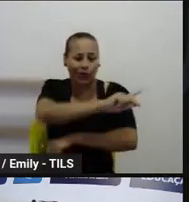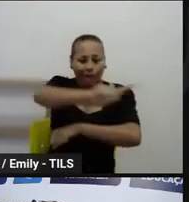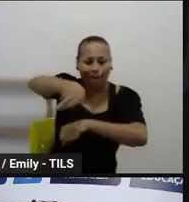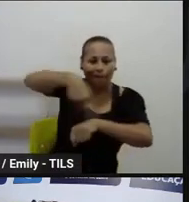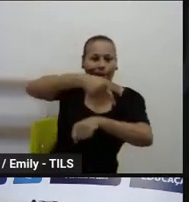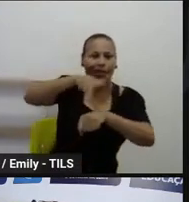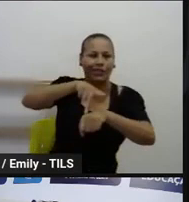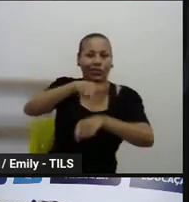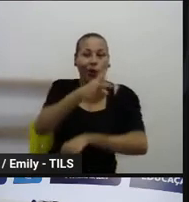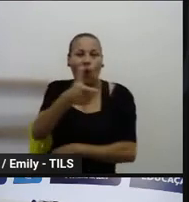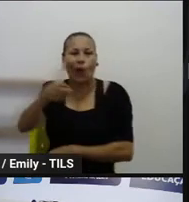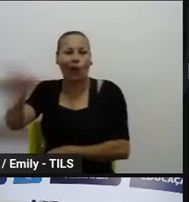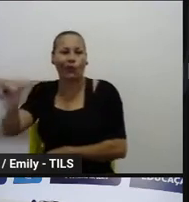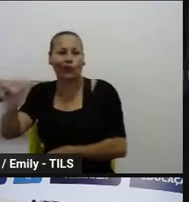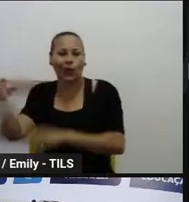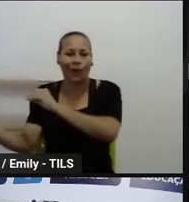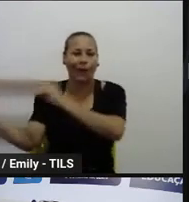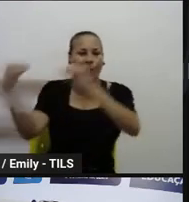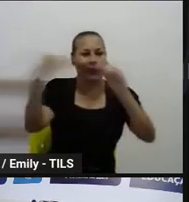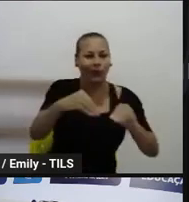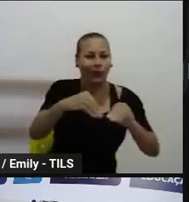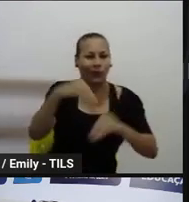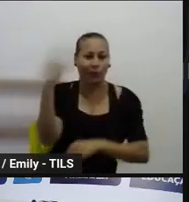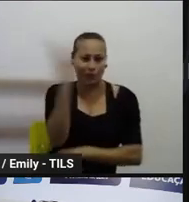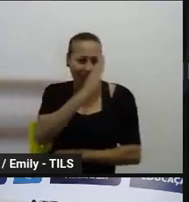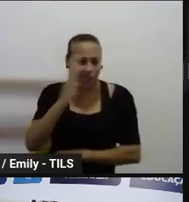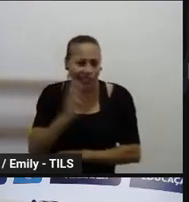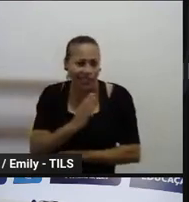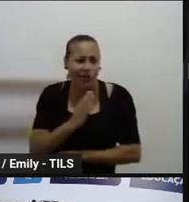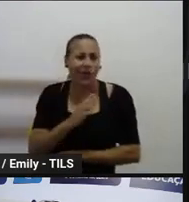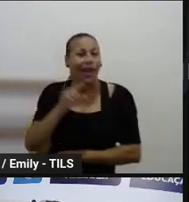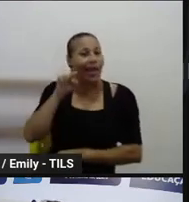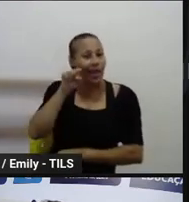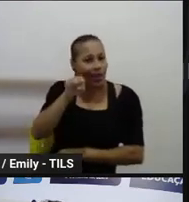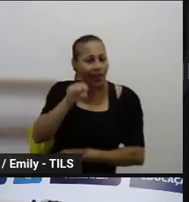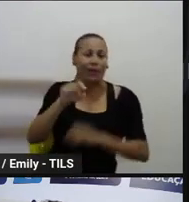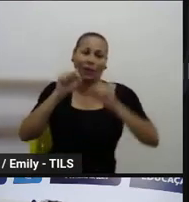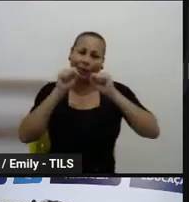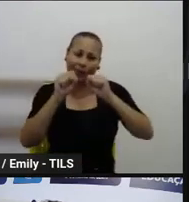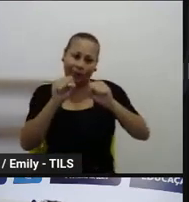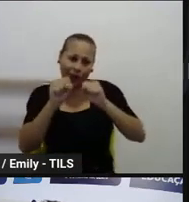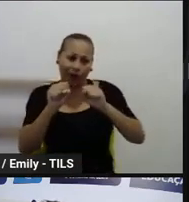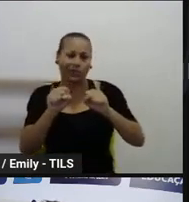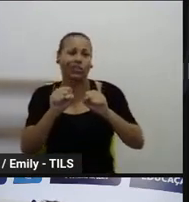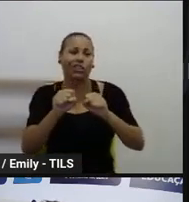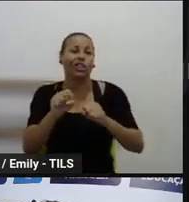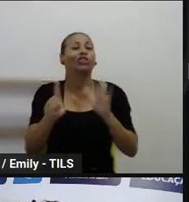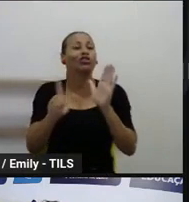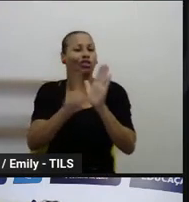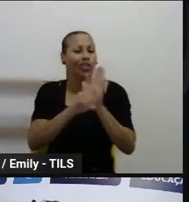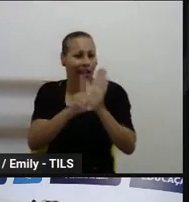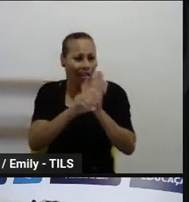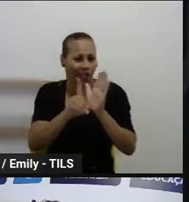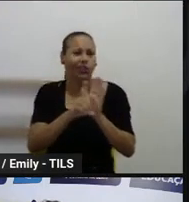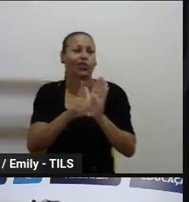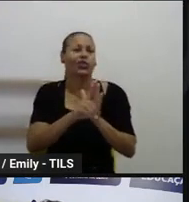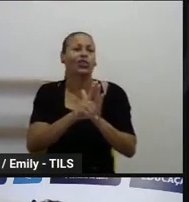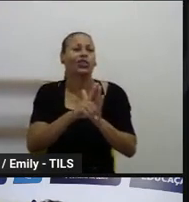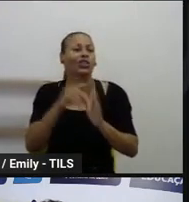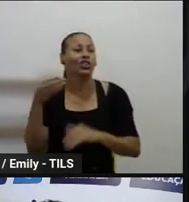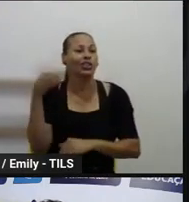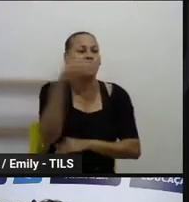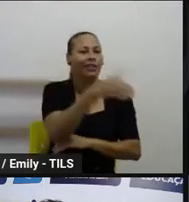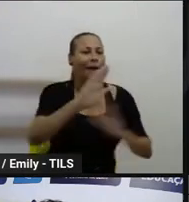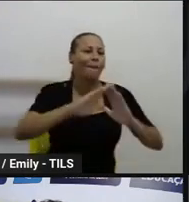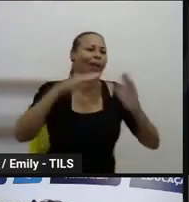mais técnico e que indica um distanciamento dessas pessoas. Então, a ideia